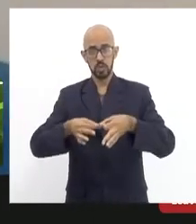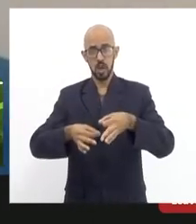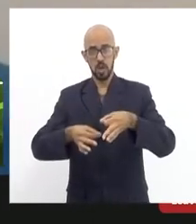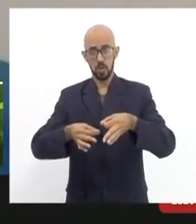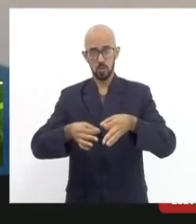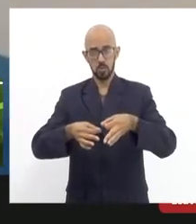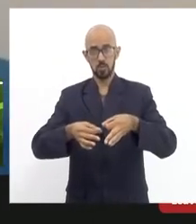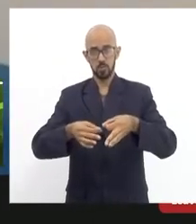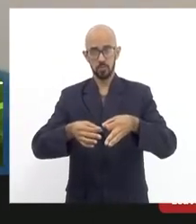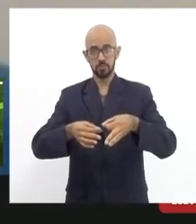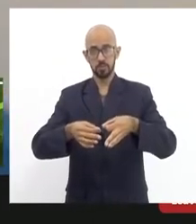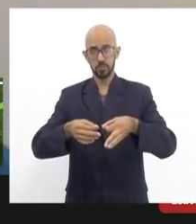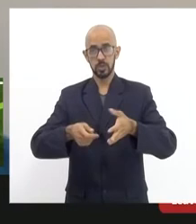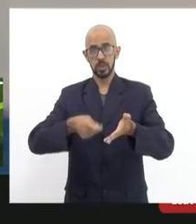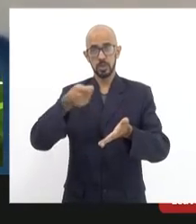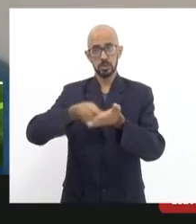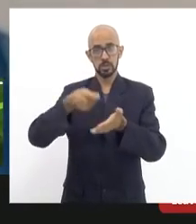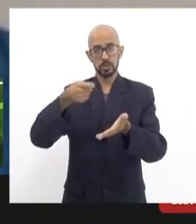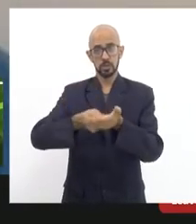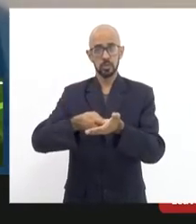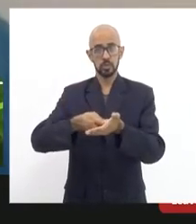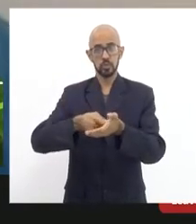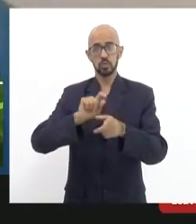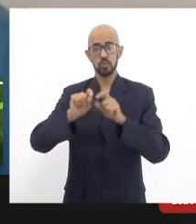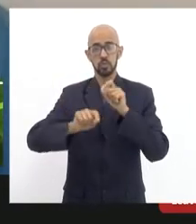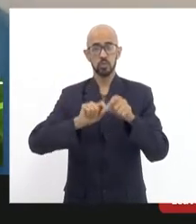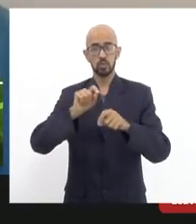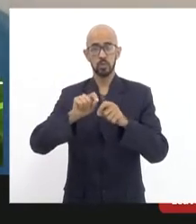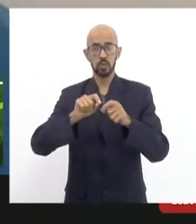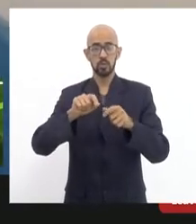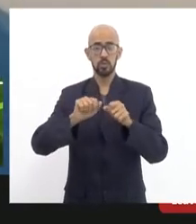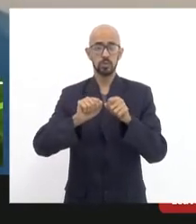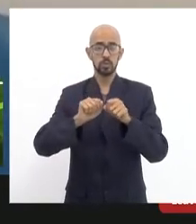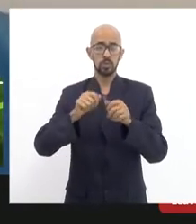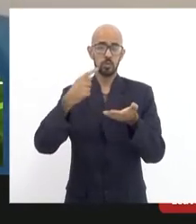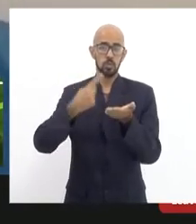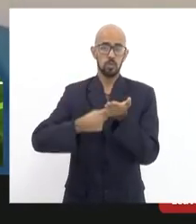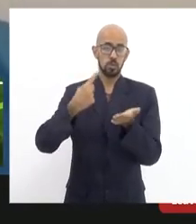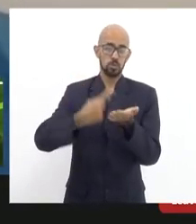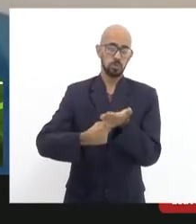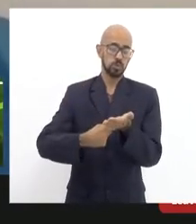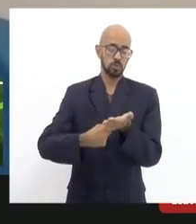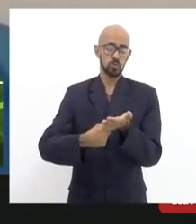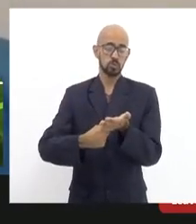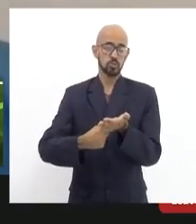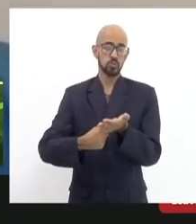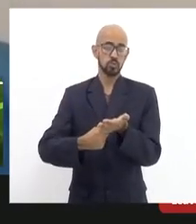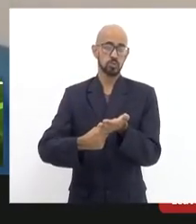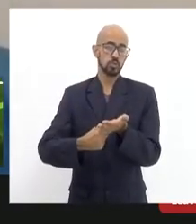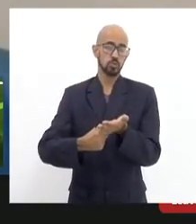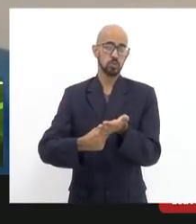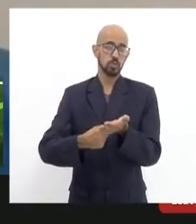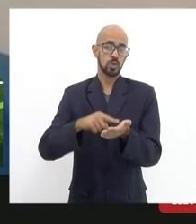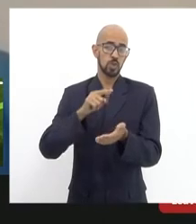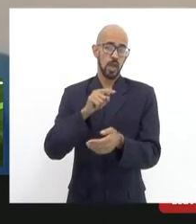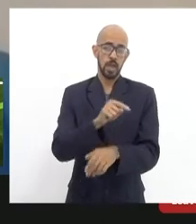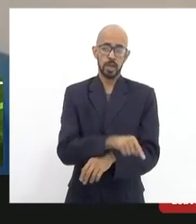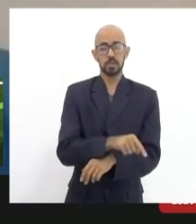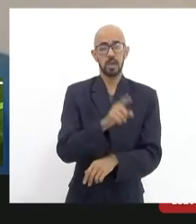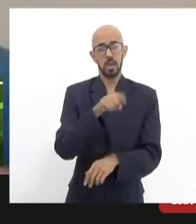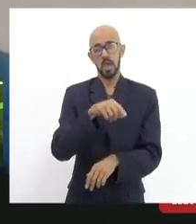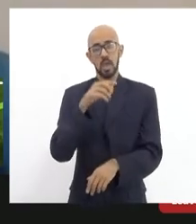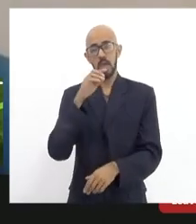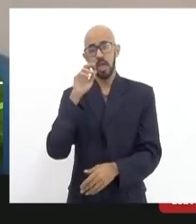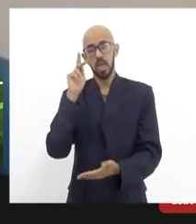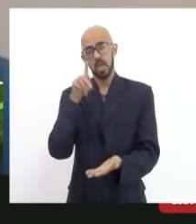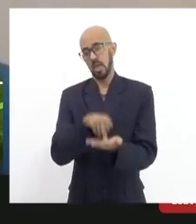a Central a prestarem uma série de compromissos e obrigações que eles têm que cumprir e essa instância é a instância real que nós temos